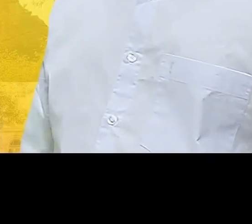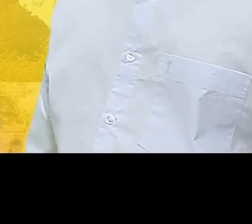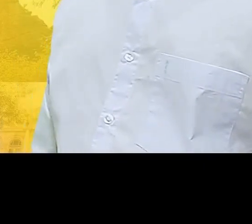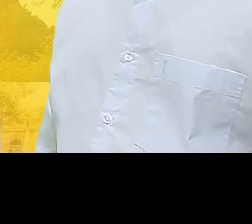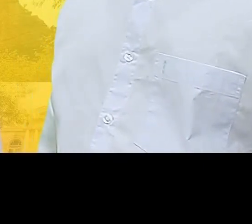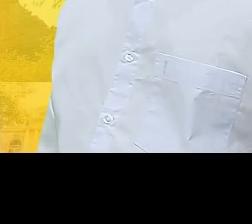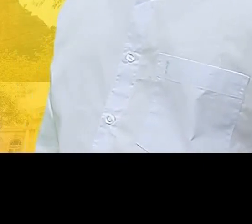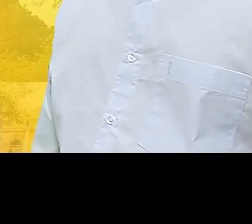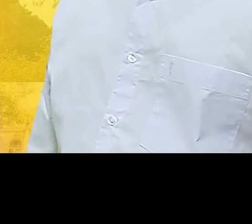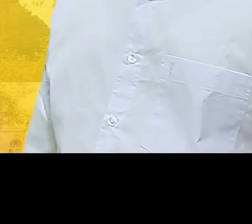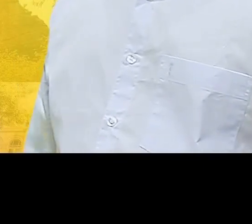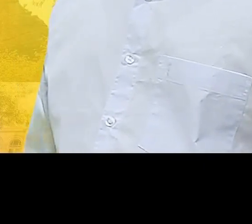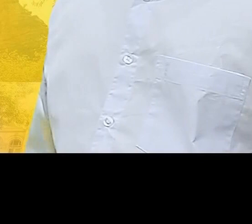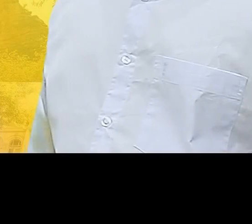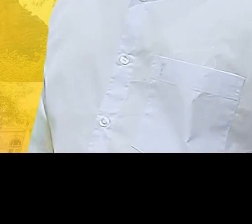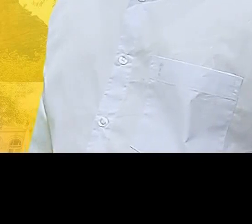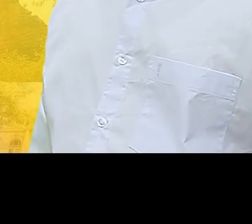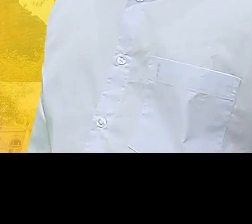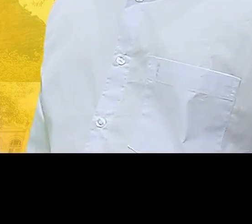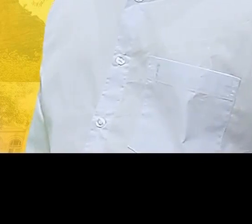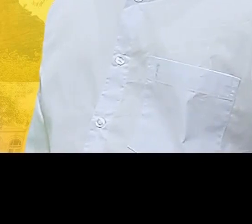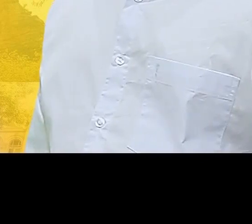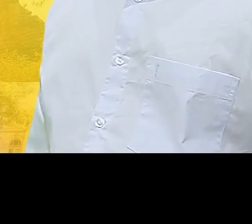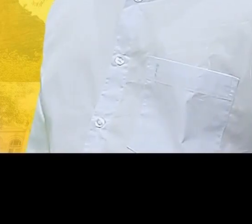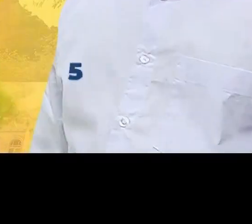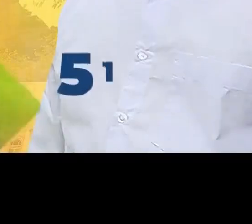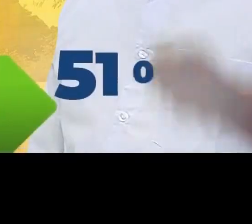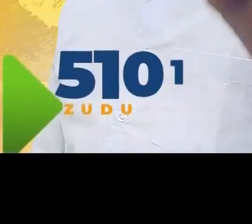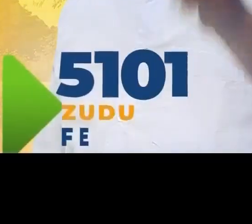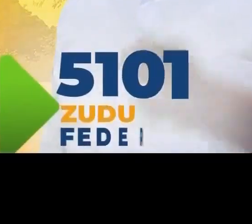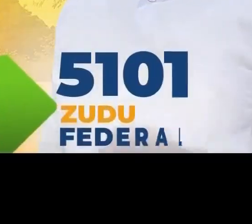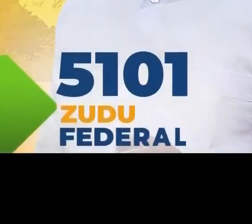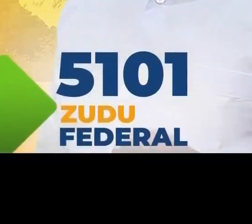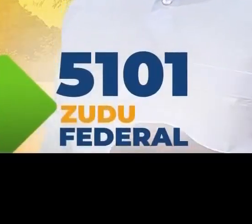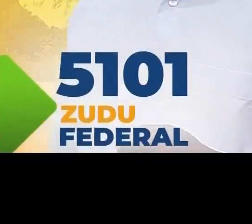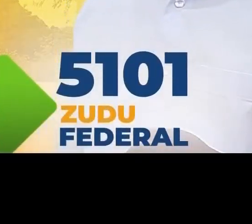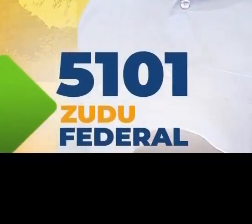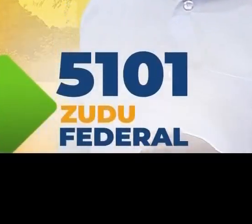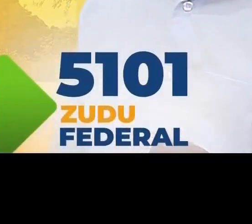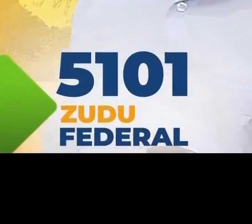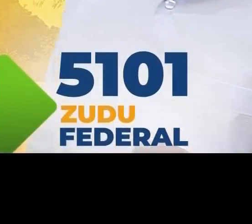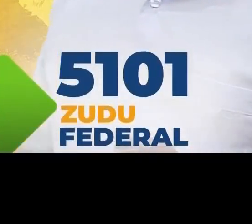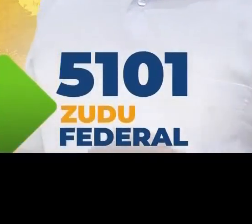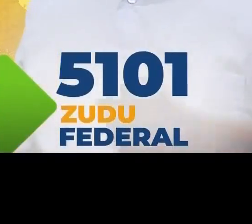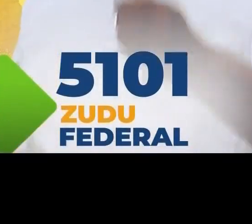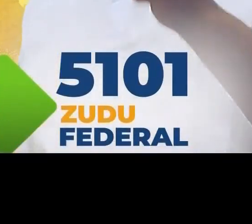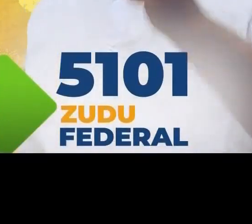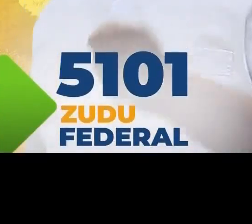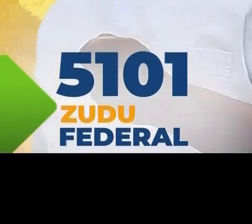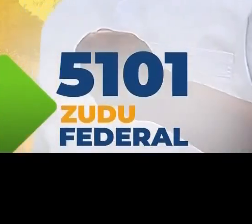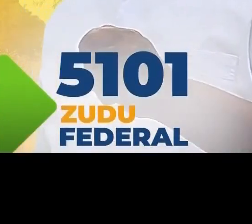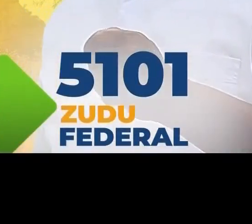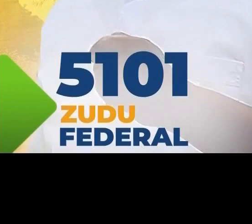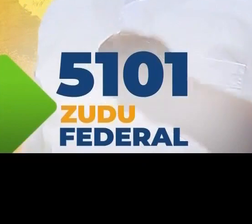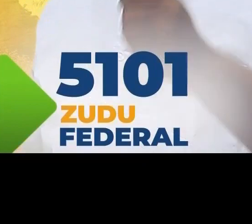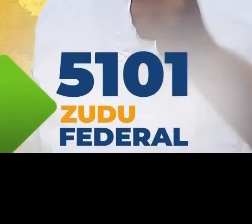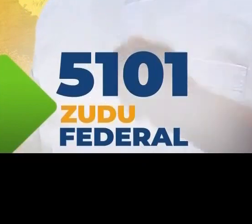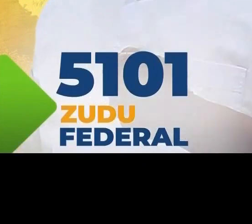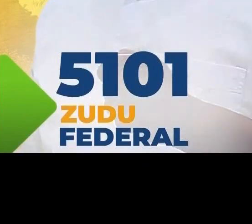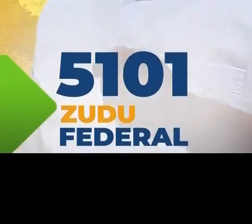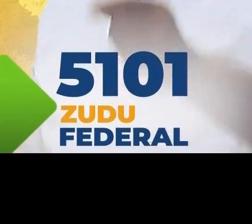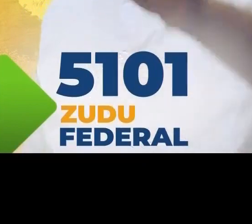deputada federal, Jéssica Monique, 5100. Com mais projetos sociais dentro das comunidades, é 5101,